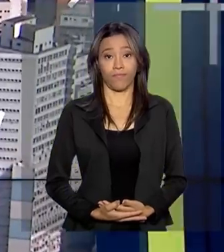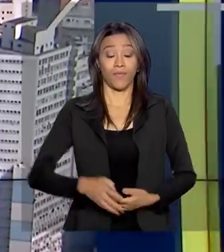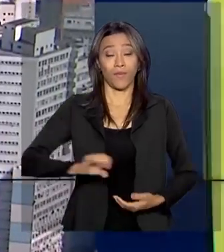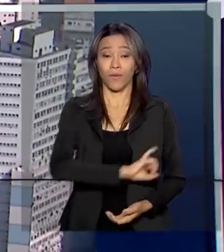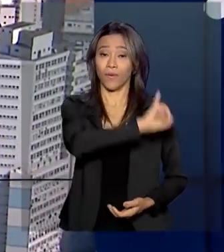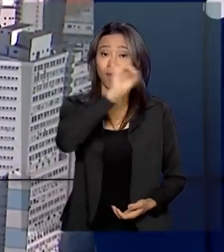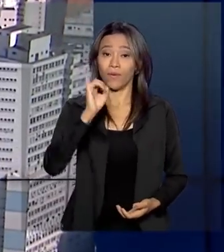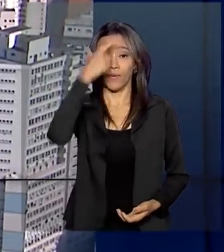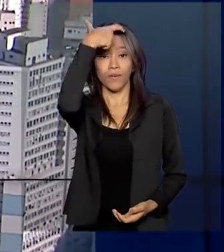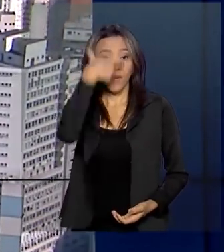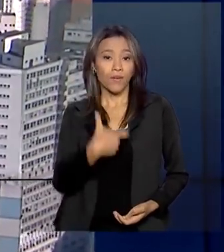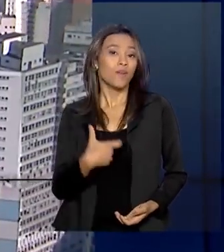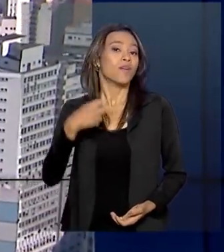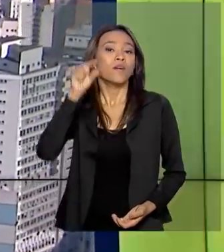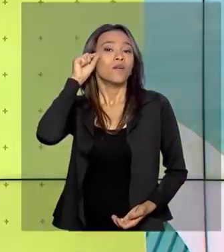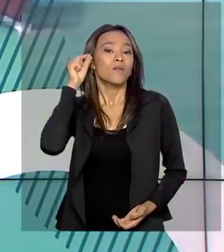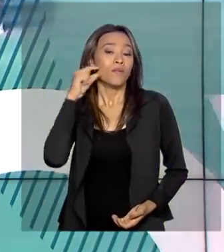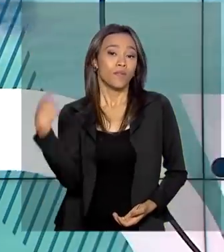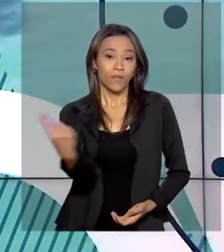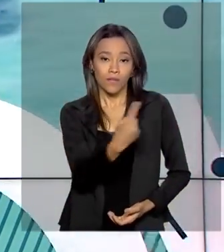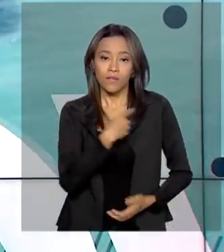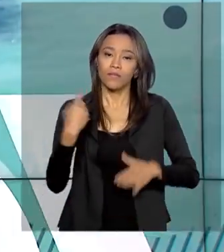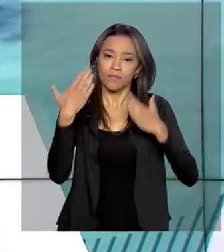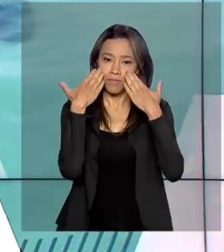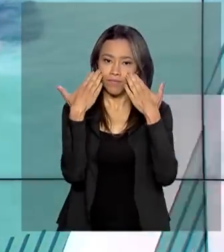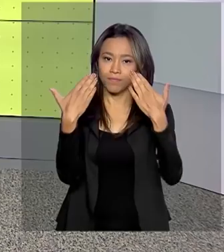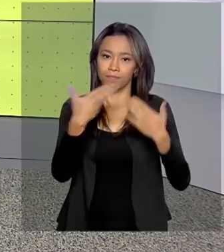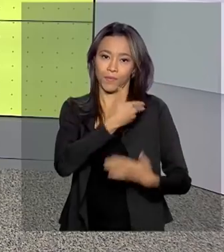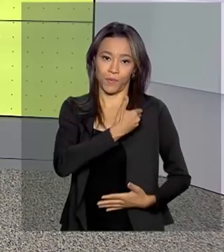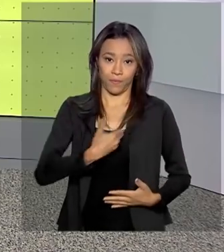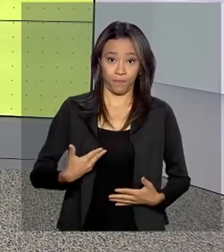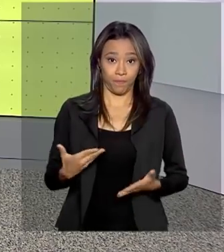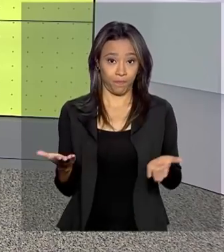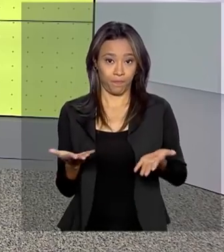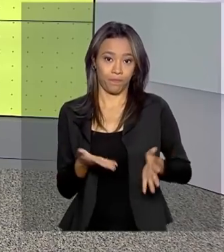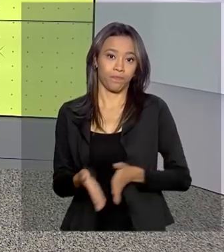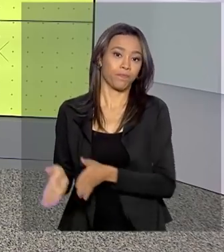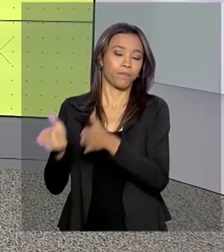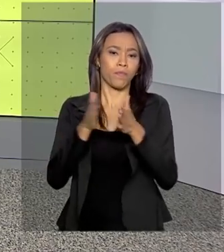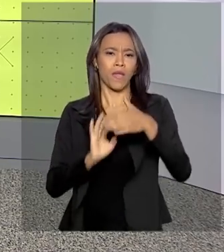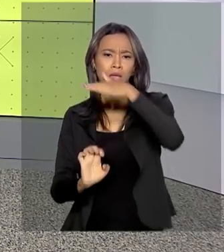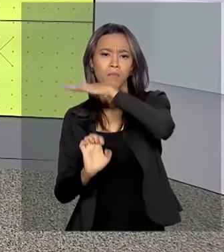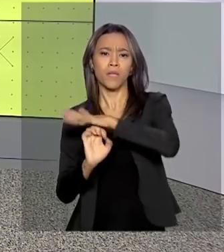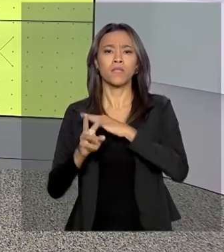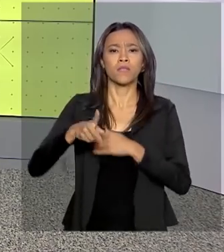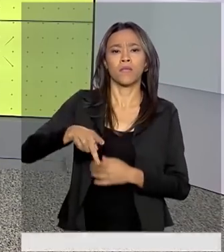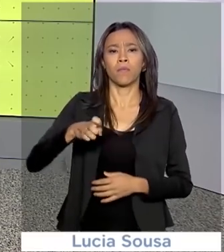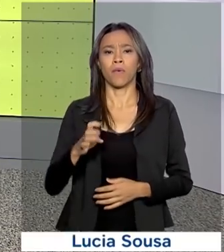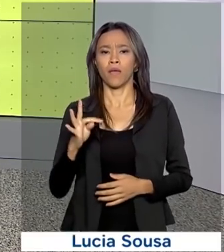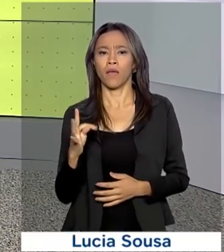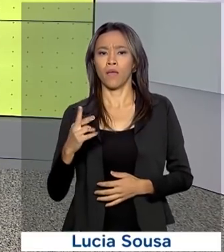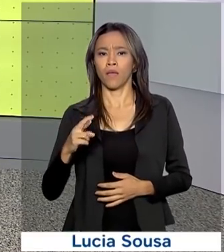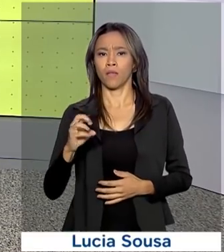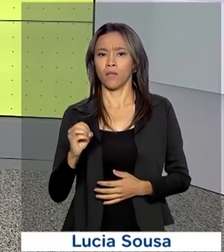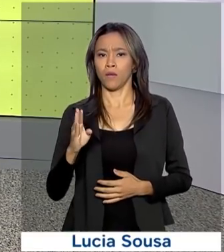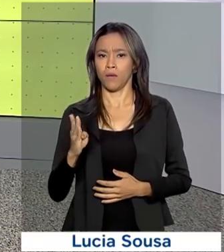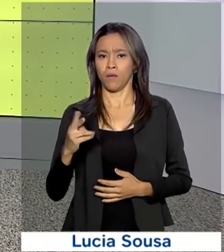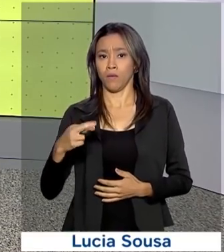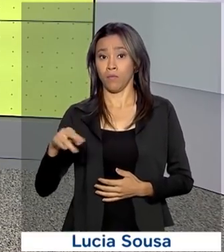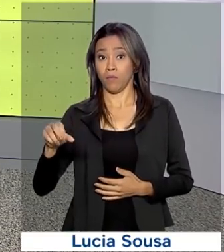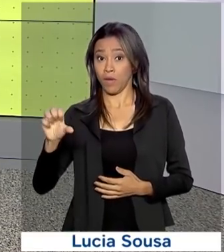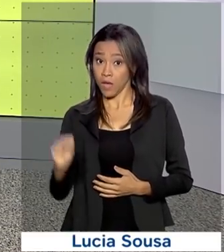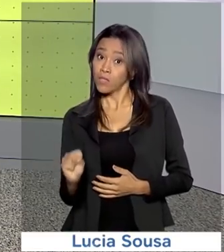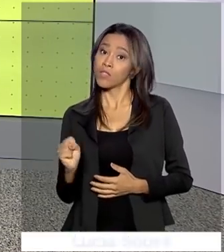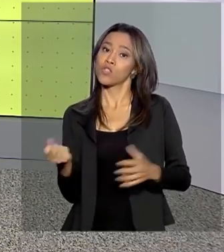Olá, eu sou o Roberto Camargo e estamos no ar com o governo agora. A Petrobras, em consórcio com uma empresa chinesa, arrematou uma